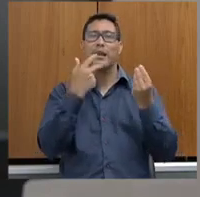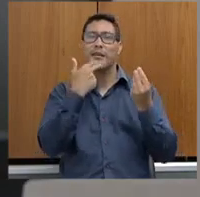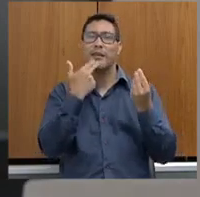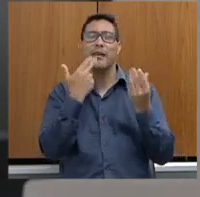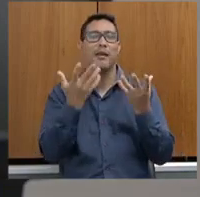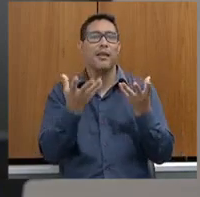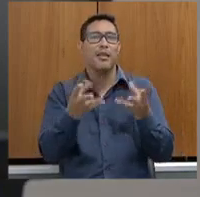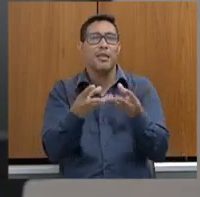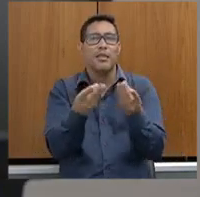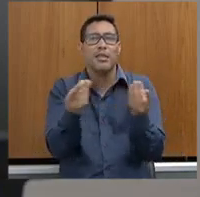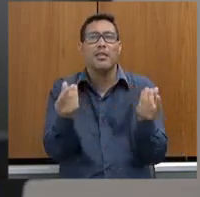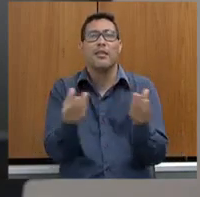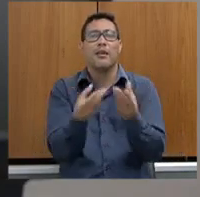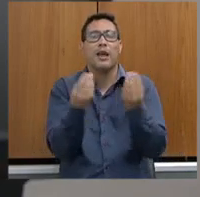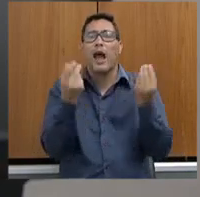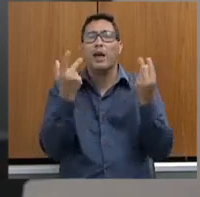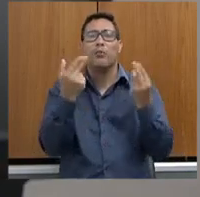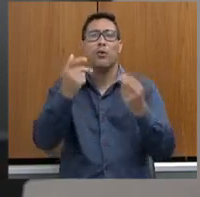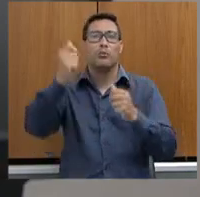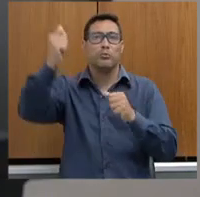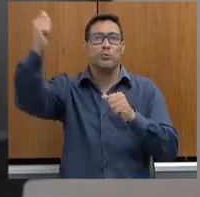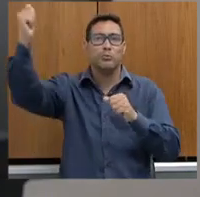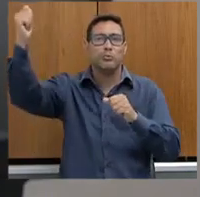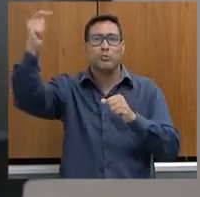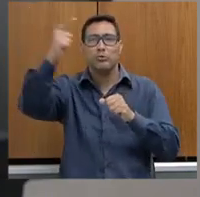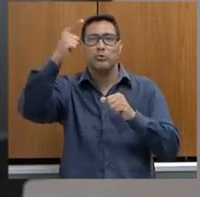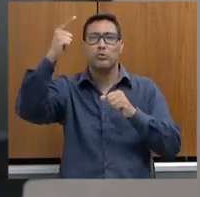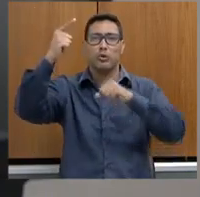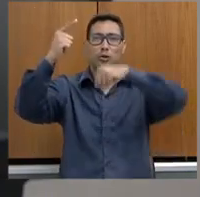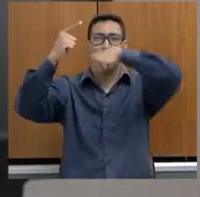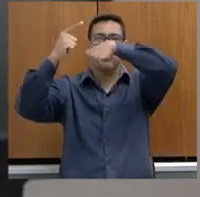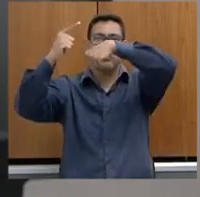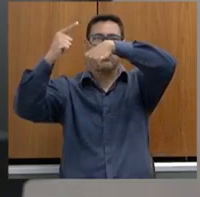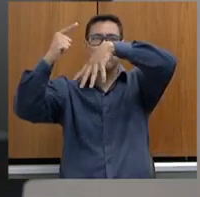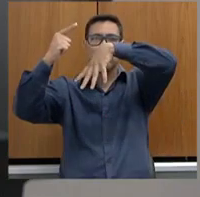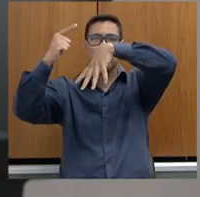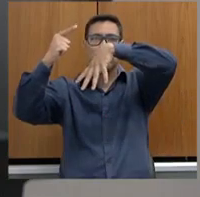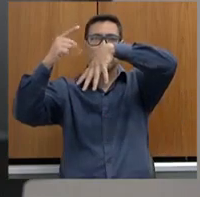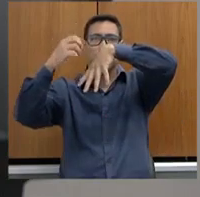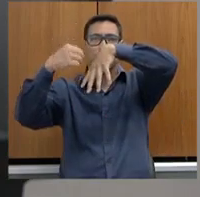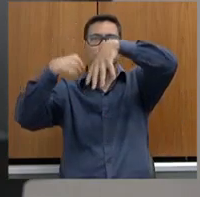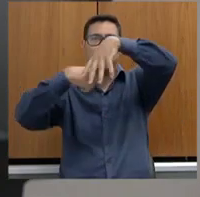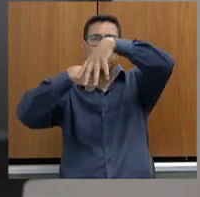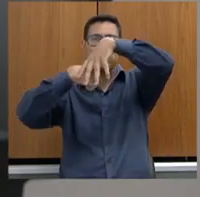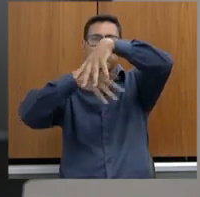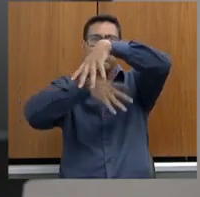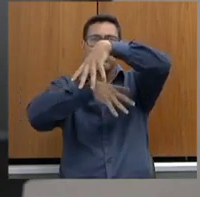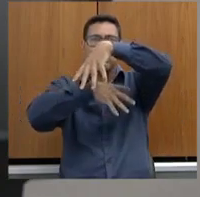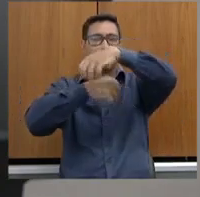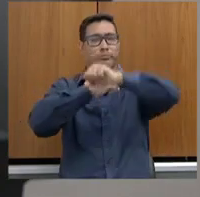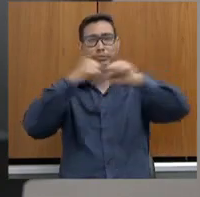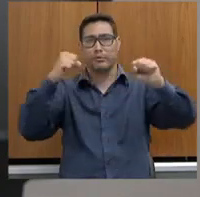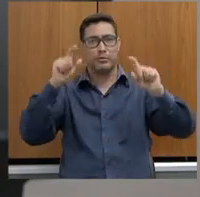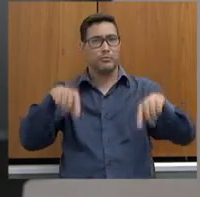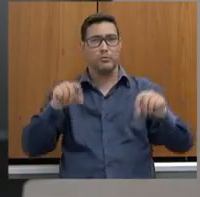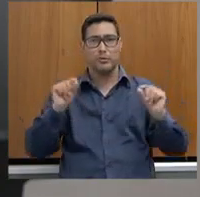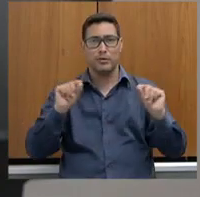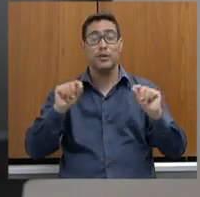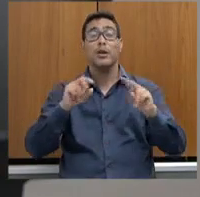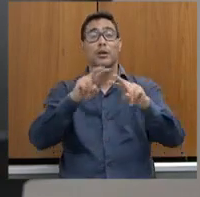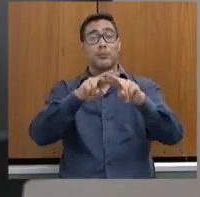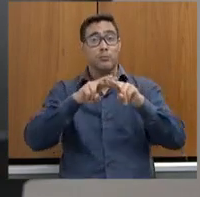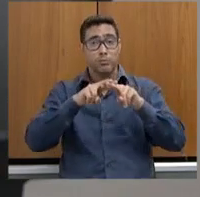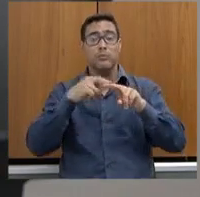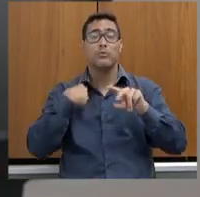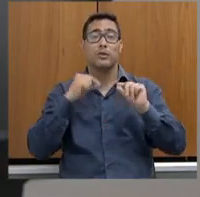tentando tapar só com a peneira. Então, não tem como. Por mais que eu goste da atuação de um secretário de Estado,